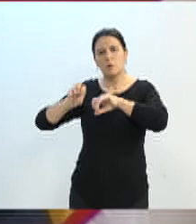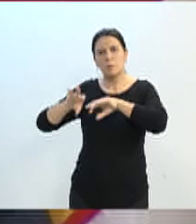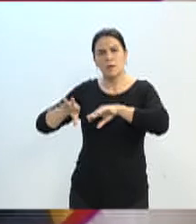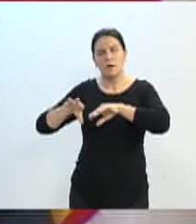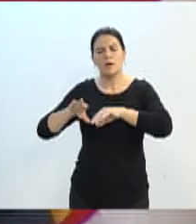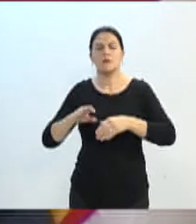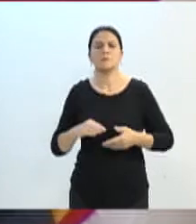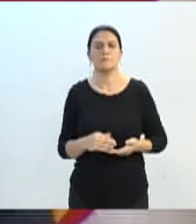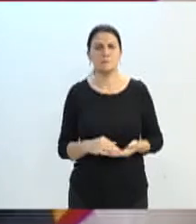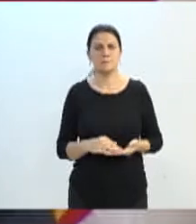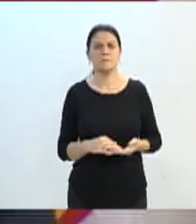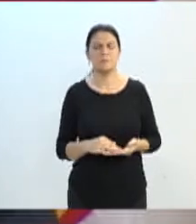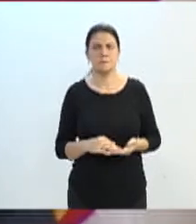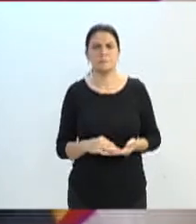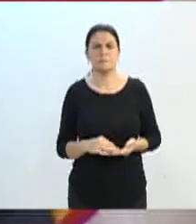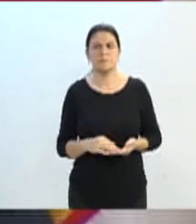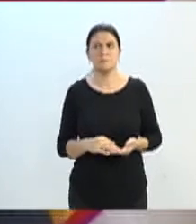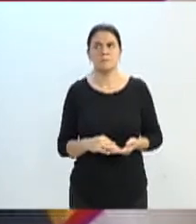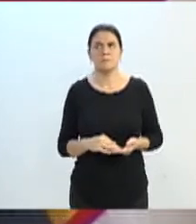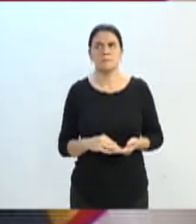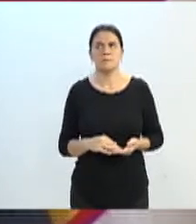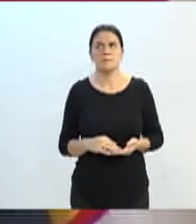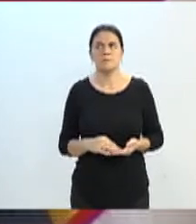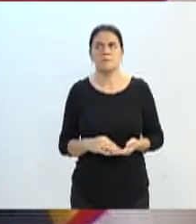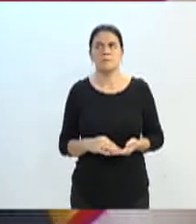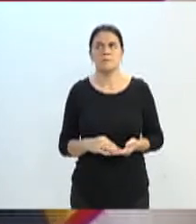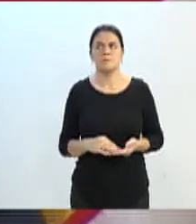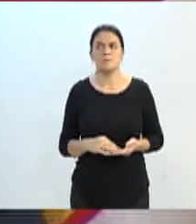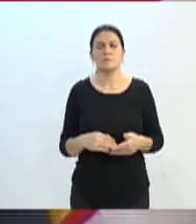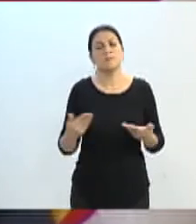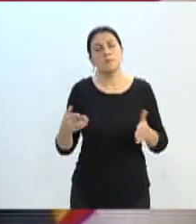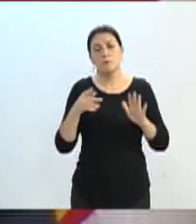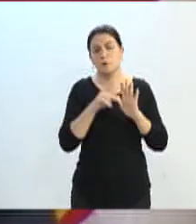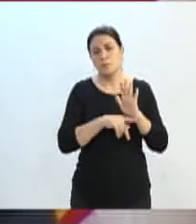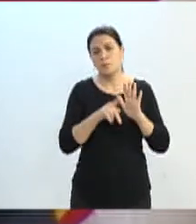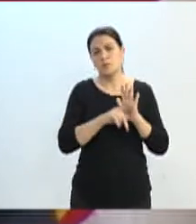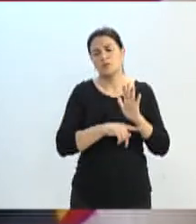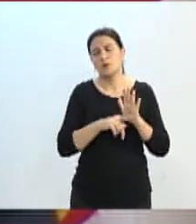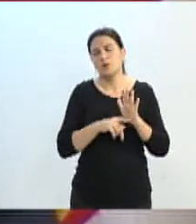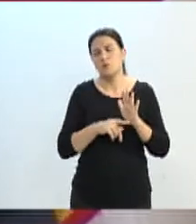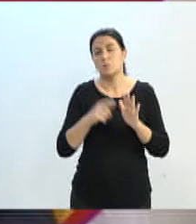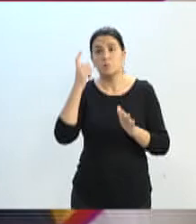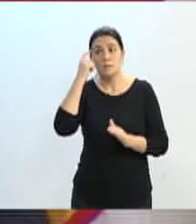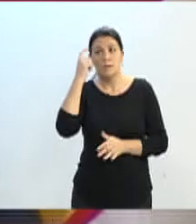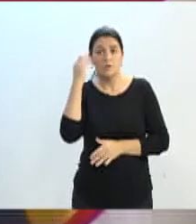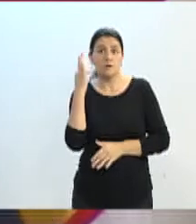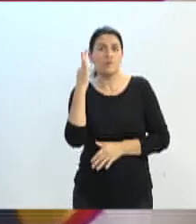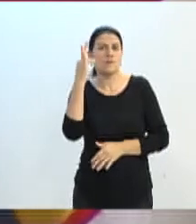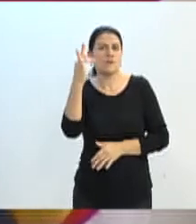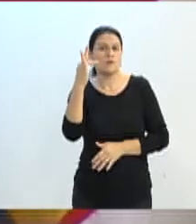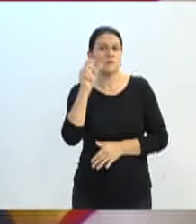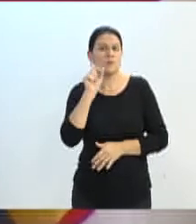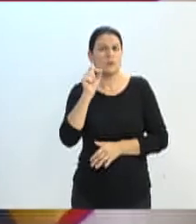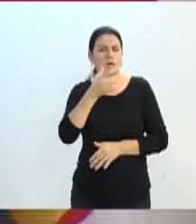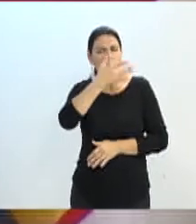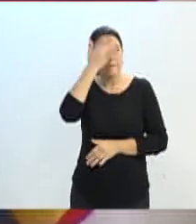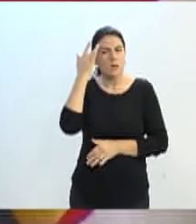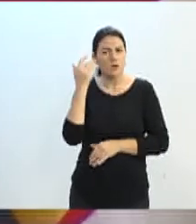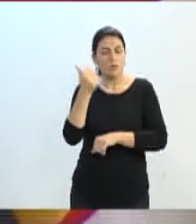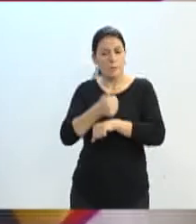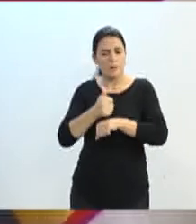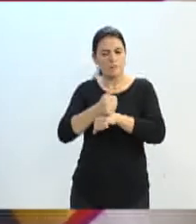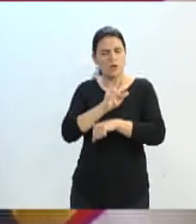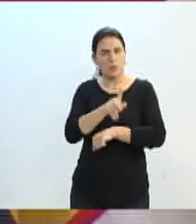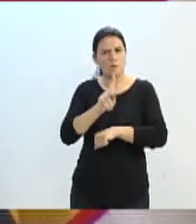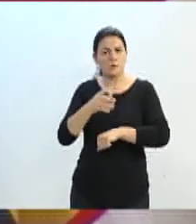educação básica. Então, esse é um projeto de médio e longo prazo, que visa a formação de bons professores,